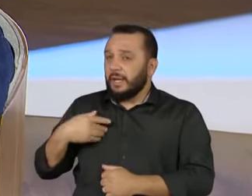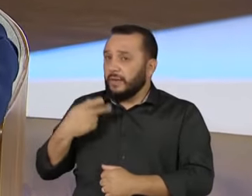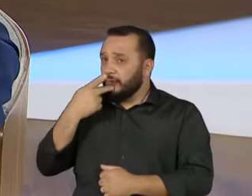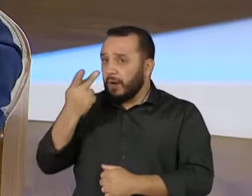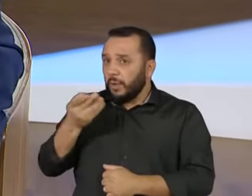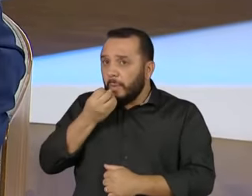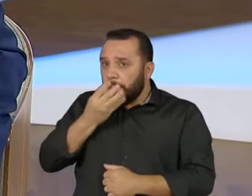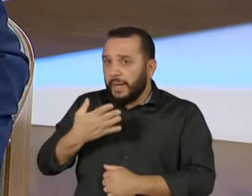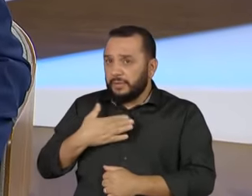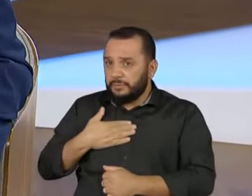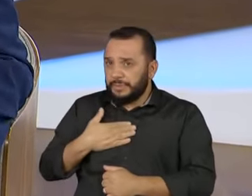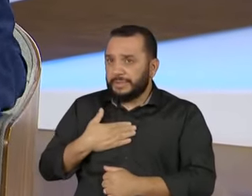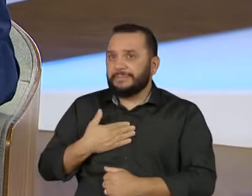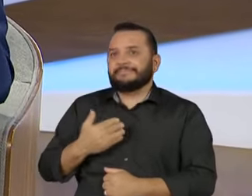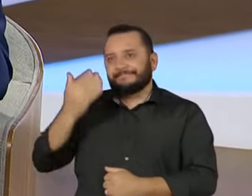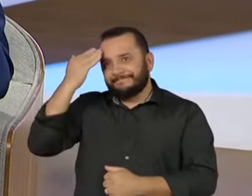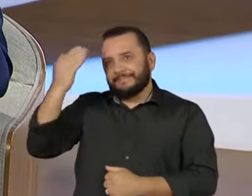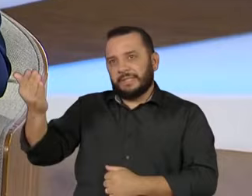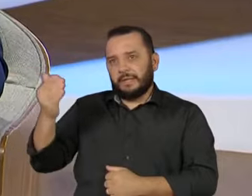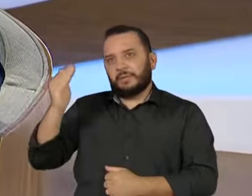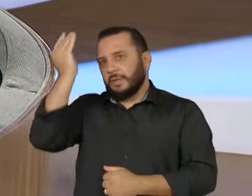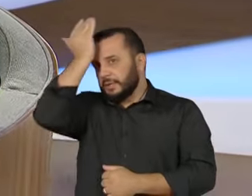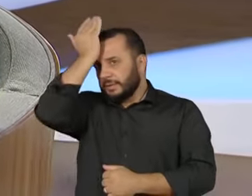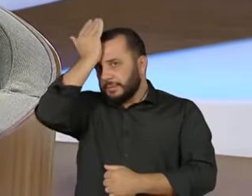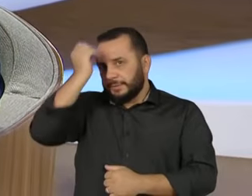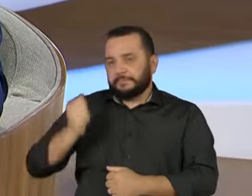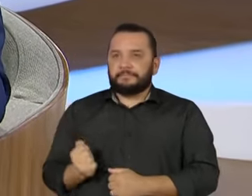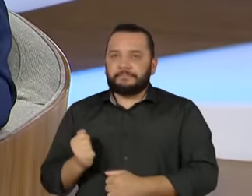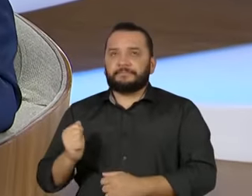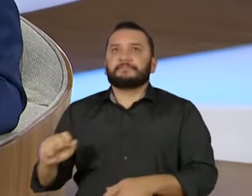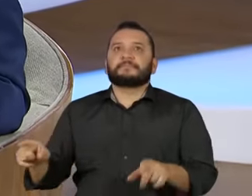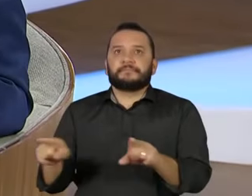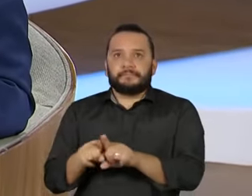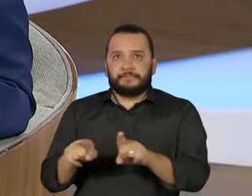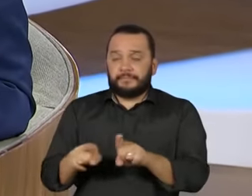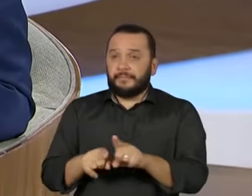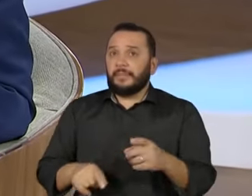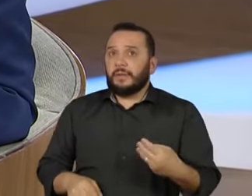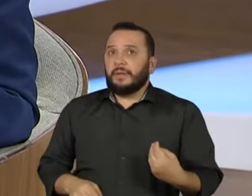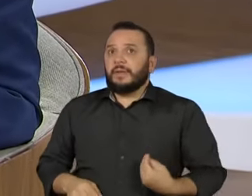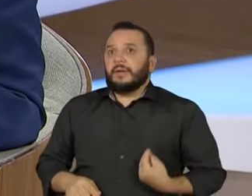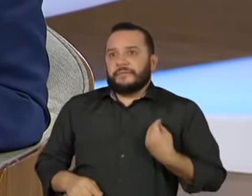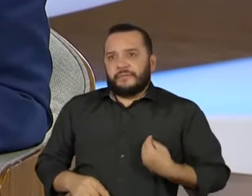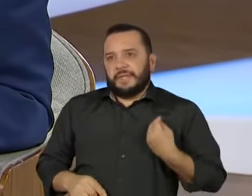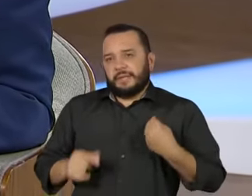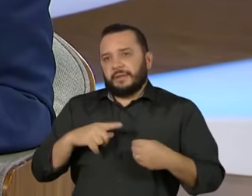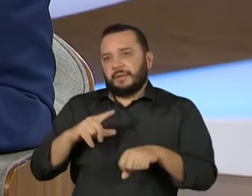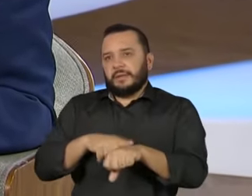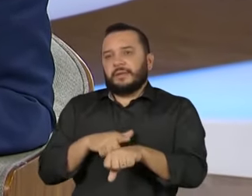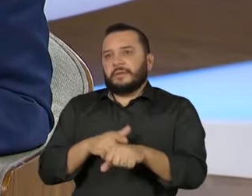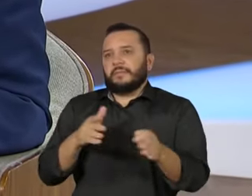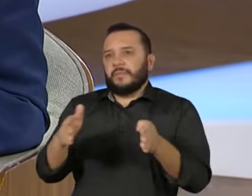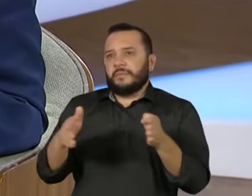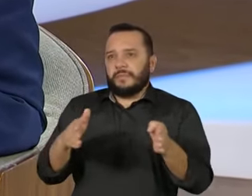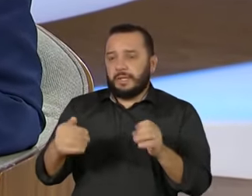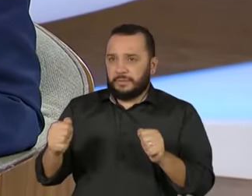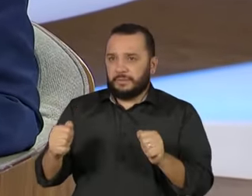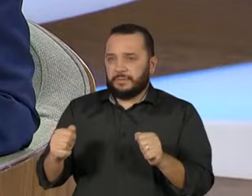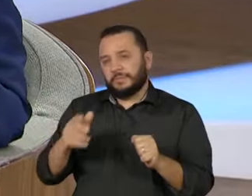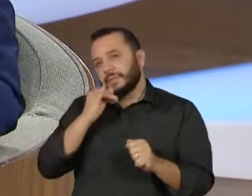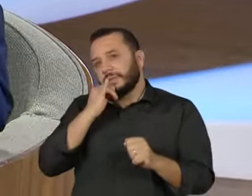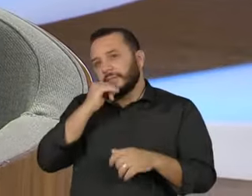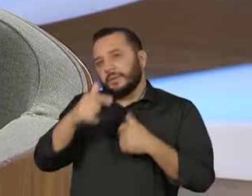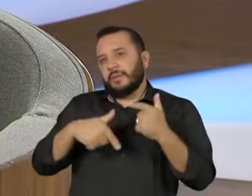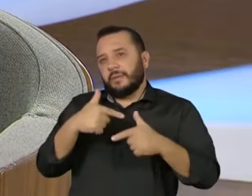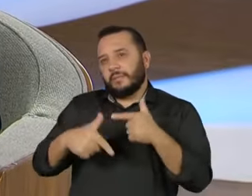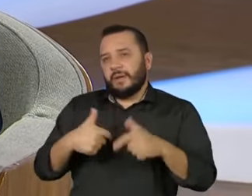tem que agradecer. Segundo, eu acho que a vida tem ciclos, né? A atividade profissional tem ciclos.